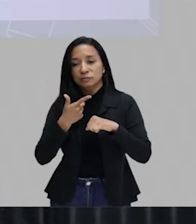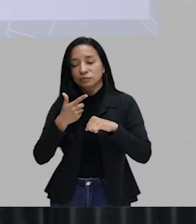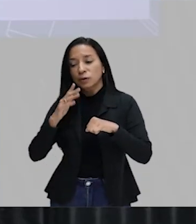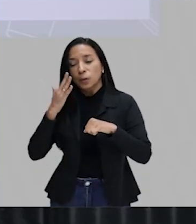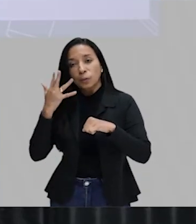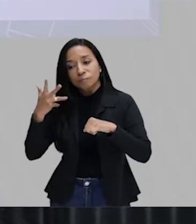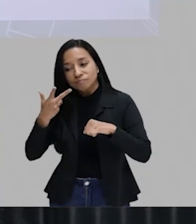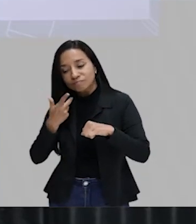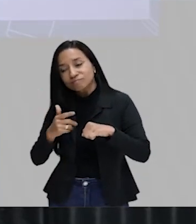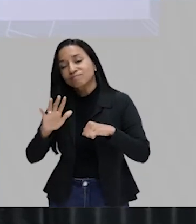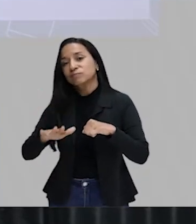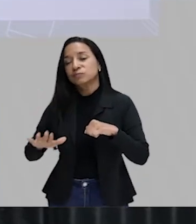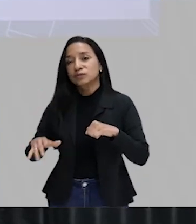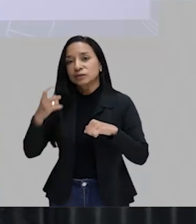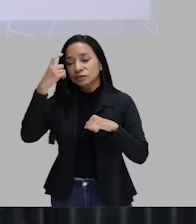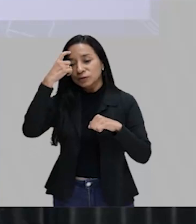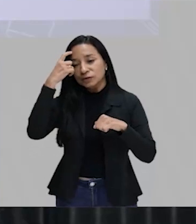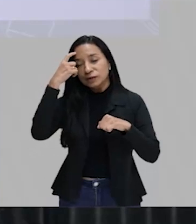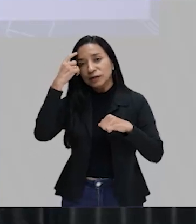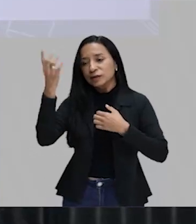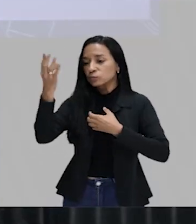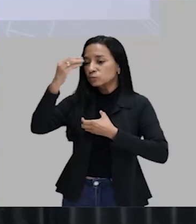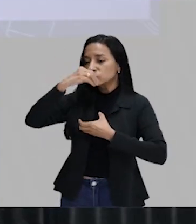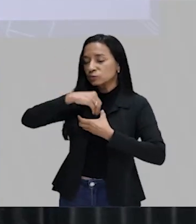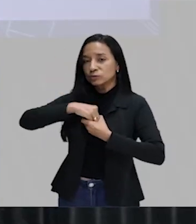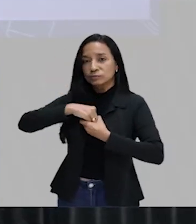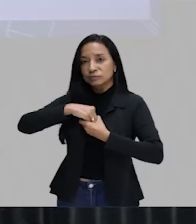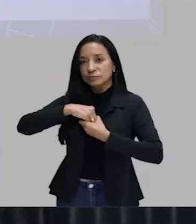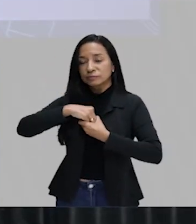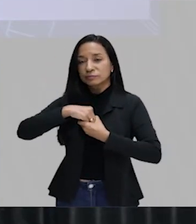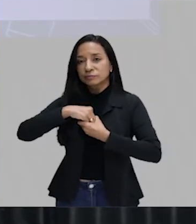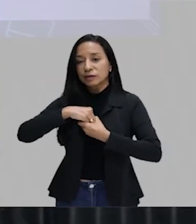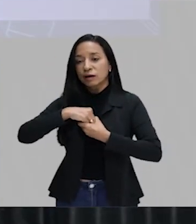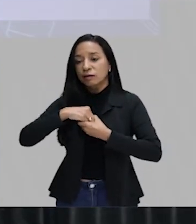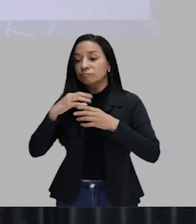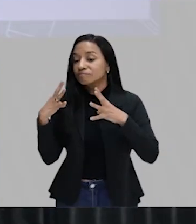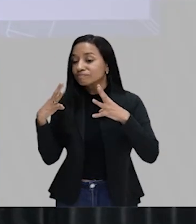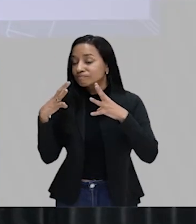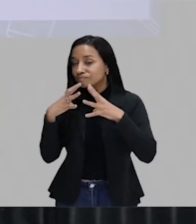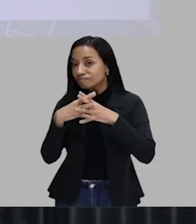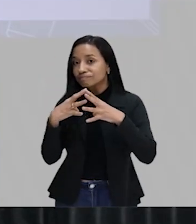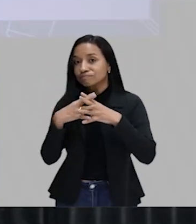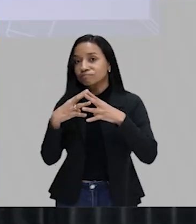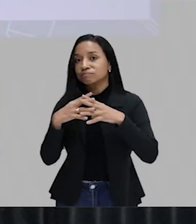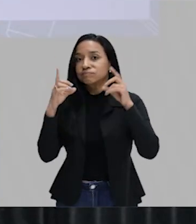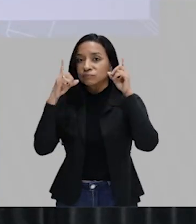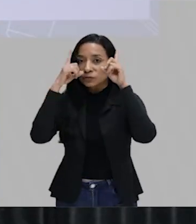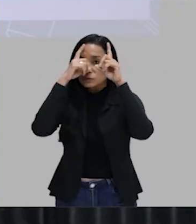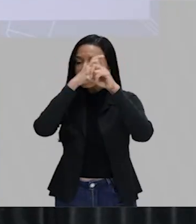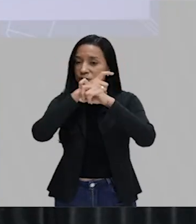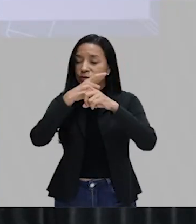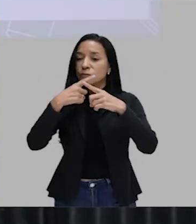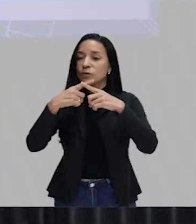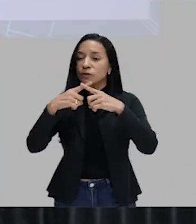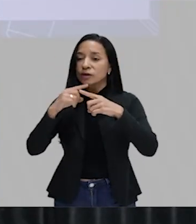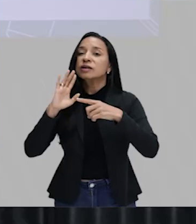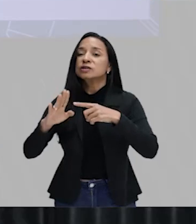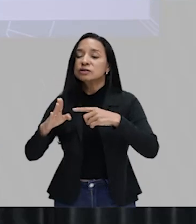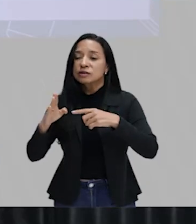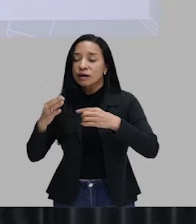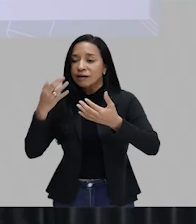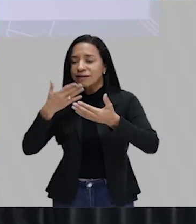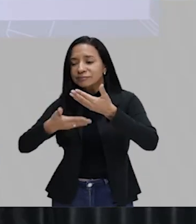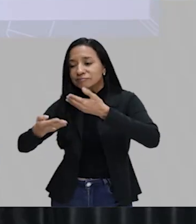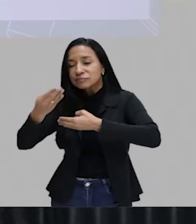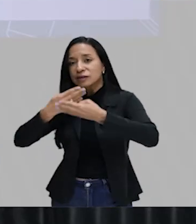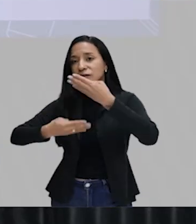cadê? Subjetiva, cadê a palavra, meu Deus? Sabem que? Extremamente subjetivo. É complicado. Por Porque ela já está ligada nesse mundo tecnológico